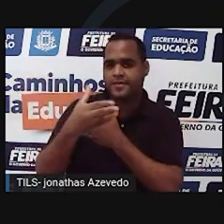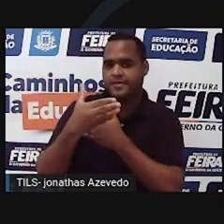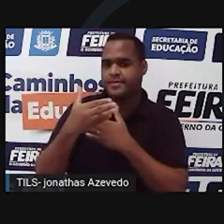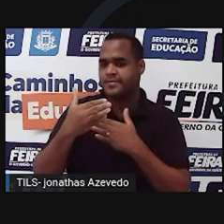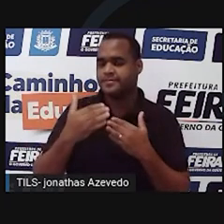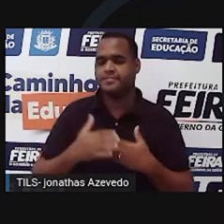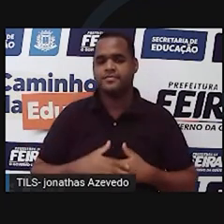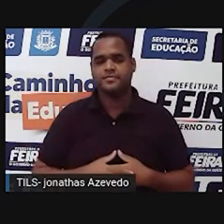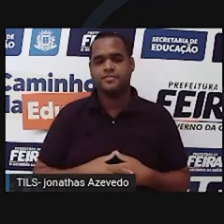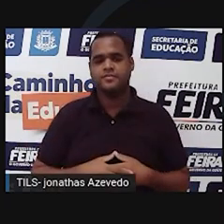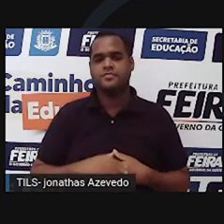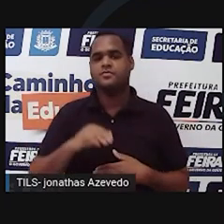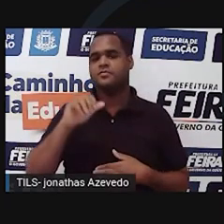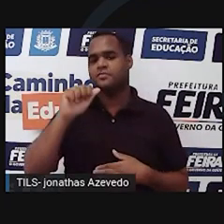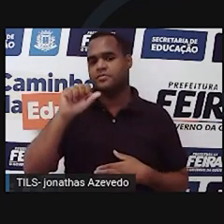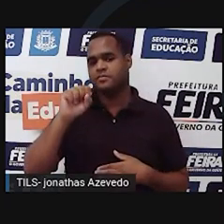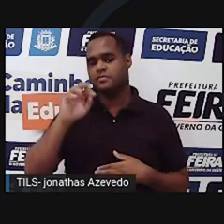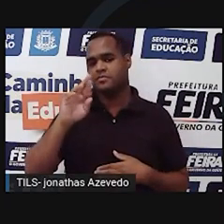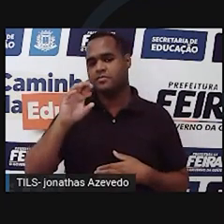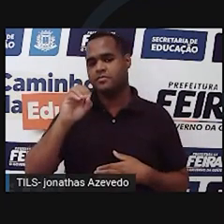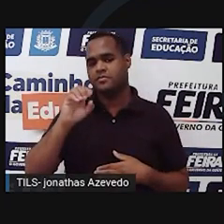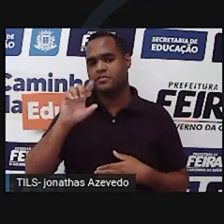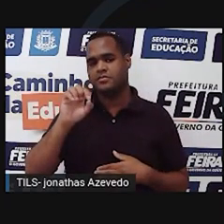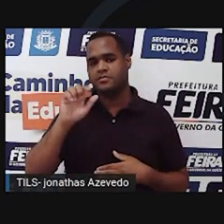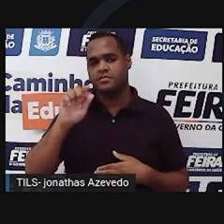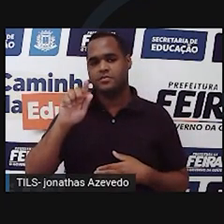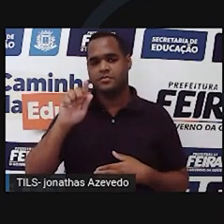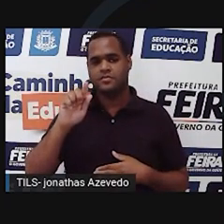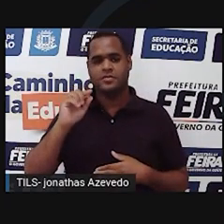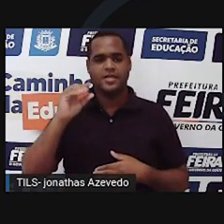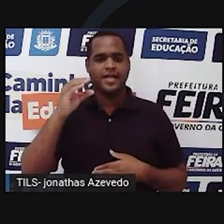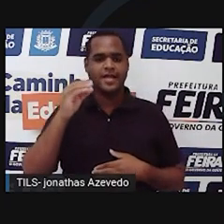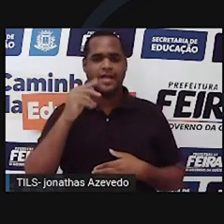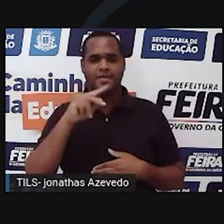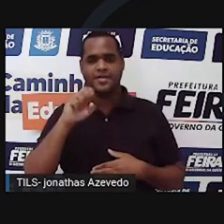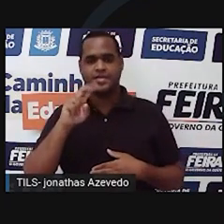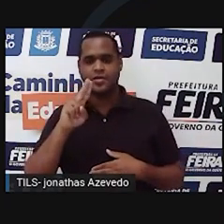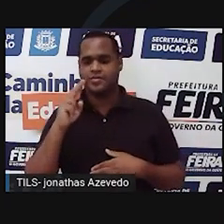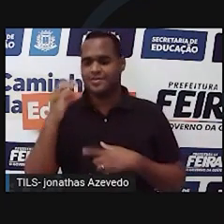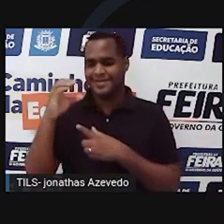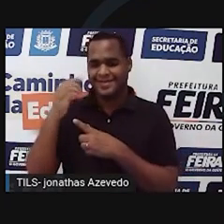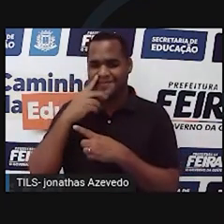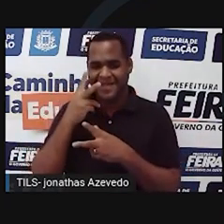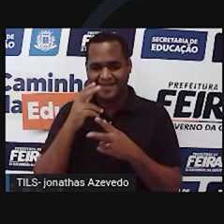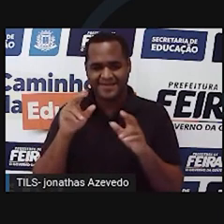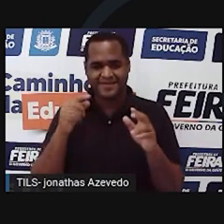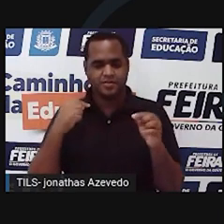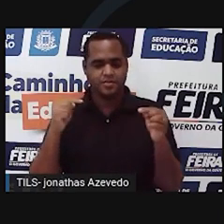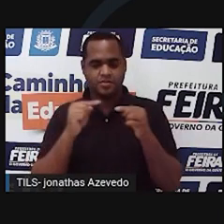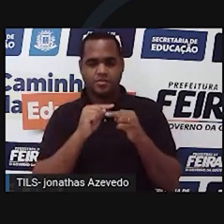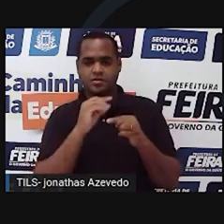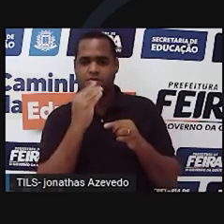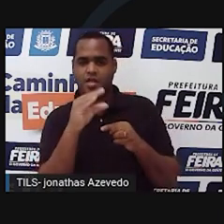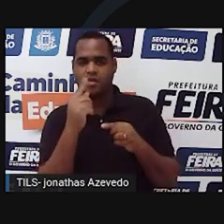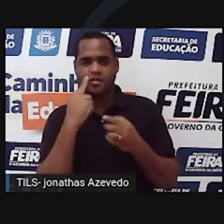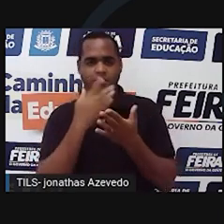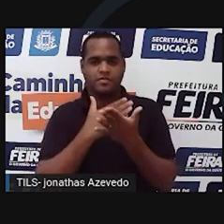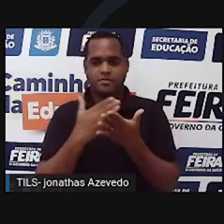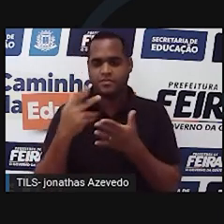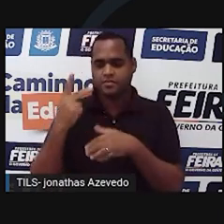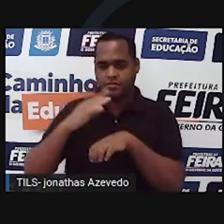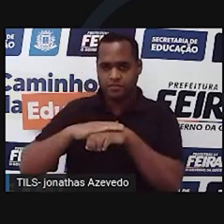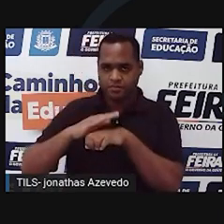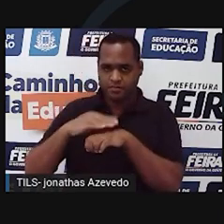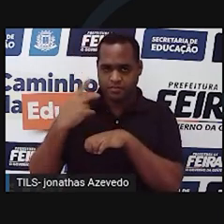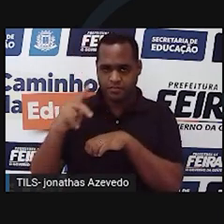estelar. A astrologia é uma pseudociência. Então, ela não utiliza do método científico para comprovação de suas hipóteses.